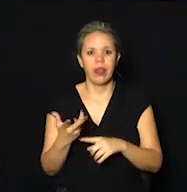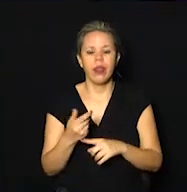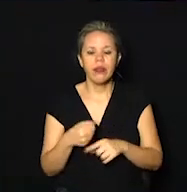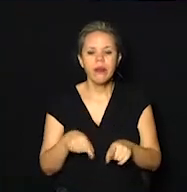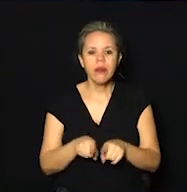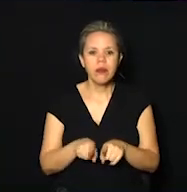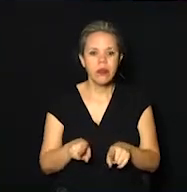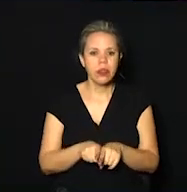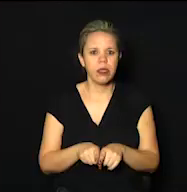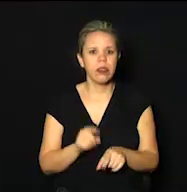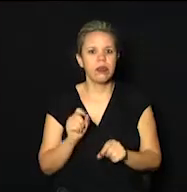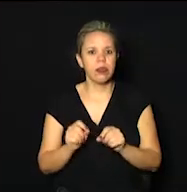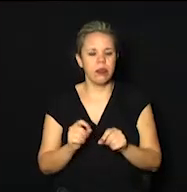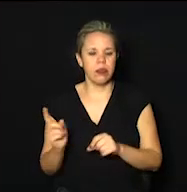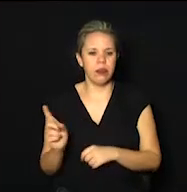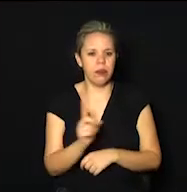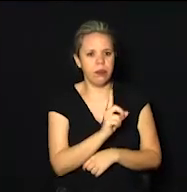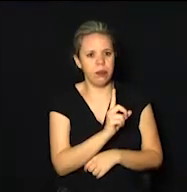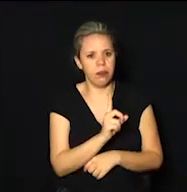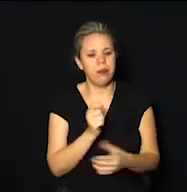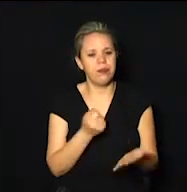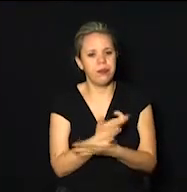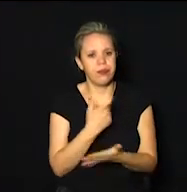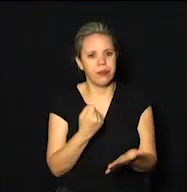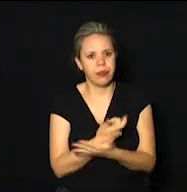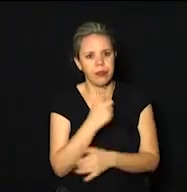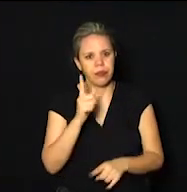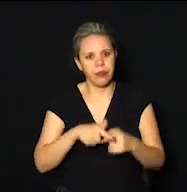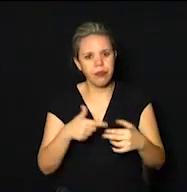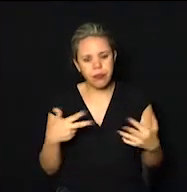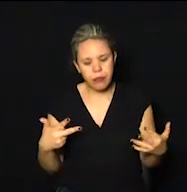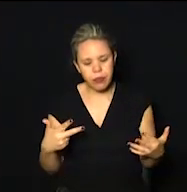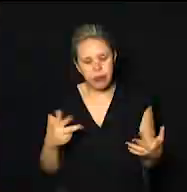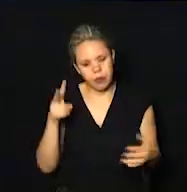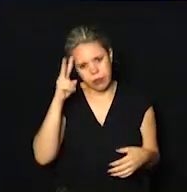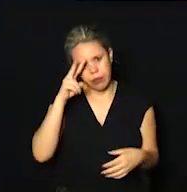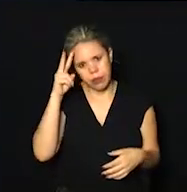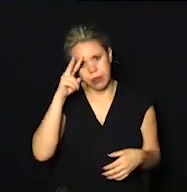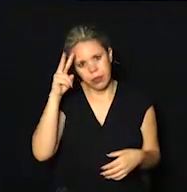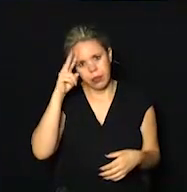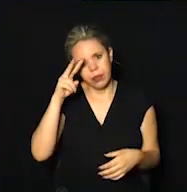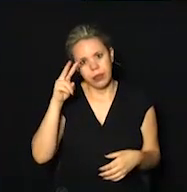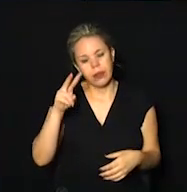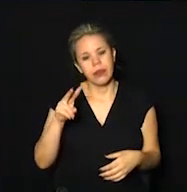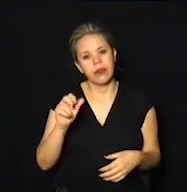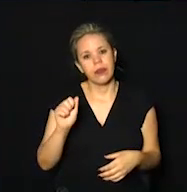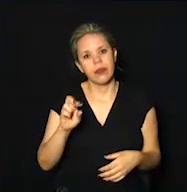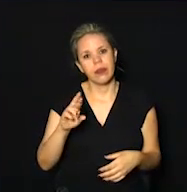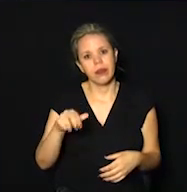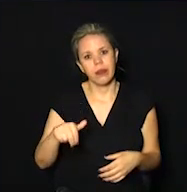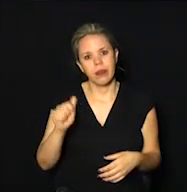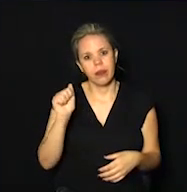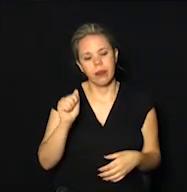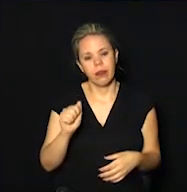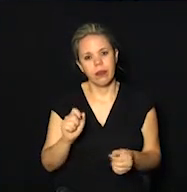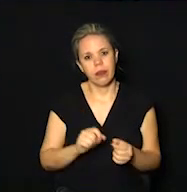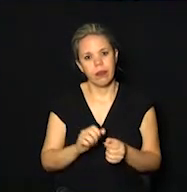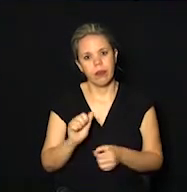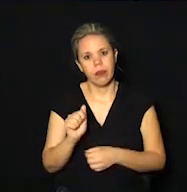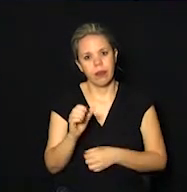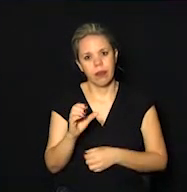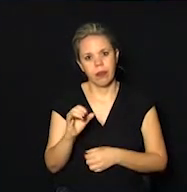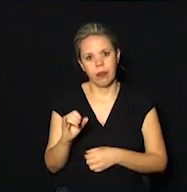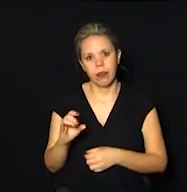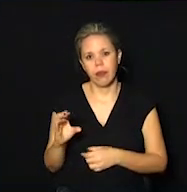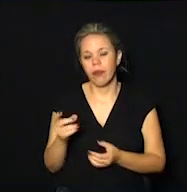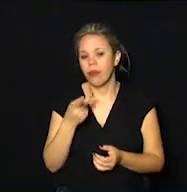também de quem for lá para poder comprar algum objeto. A gente lembra aqui o que a Adriana Flose da ASIC falou para